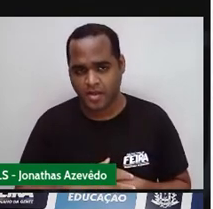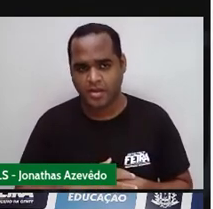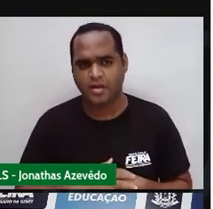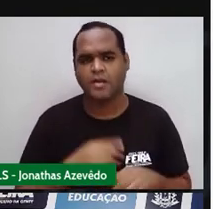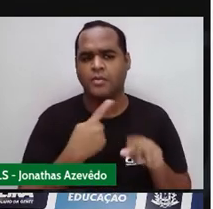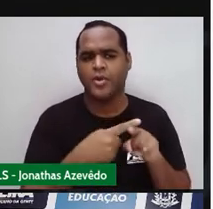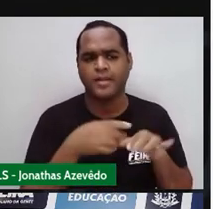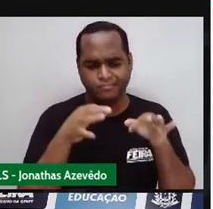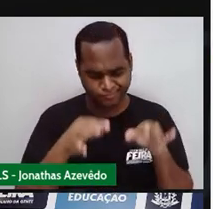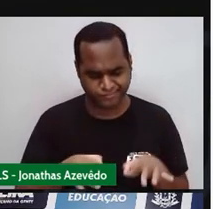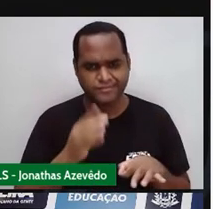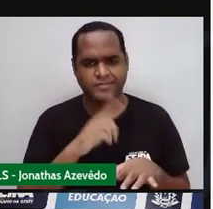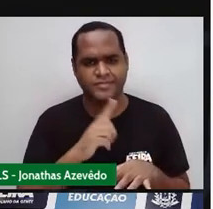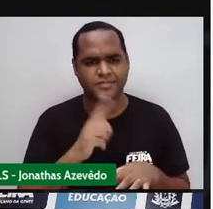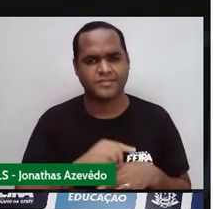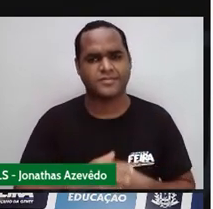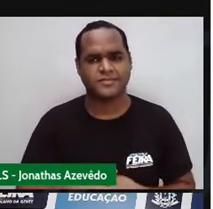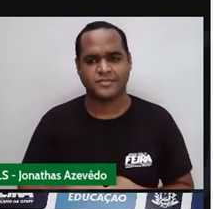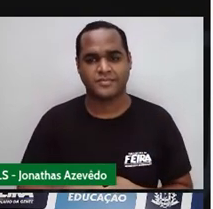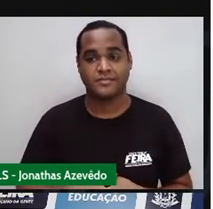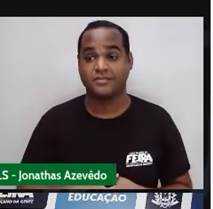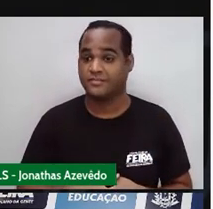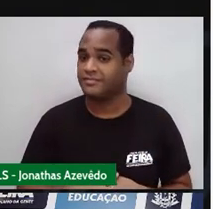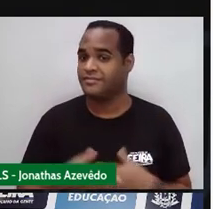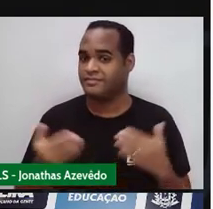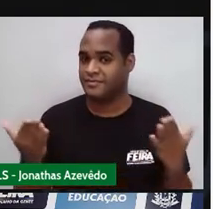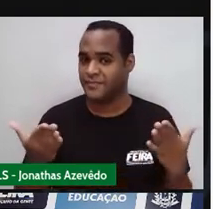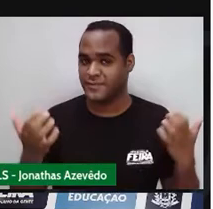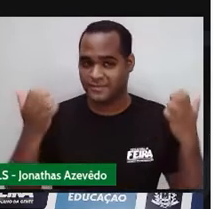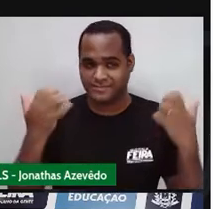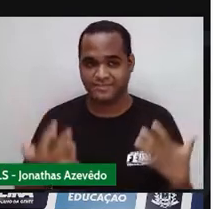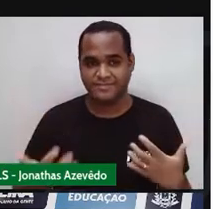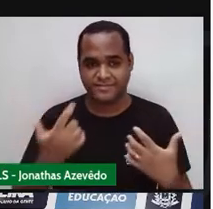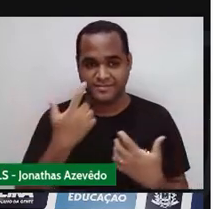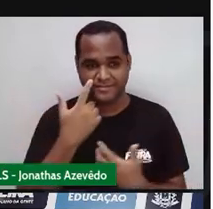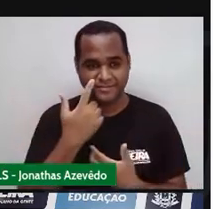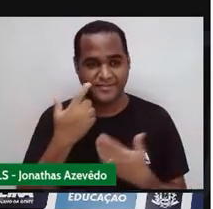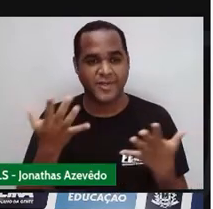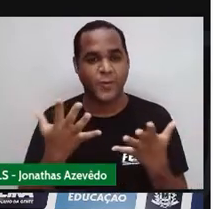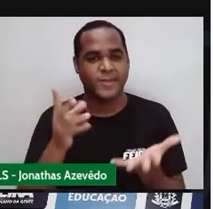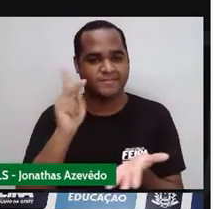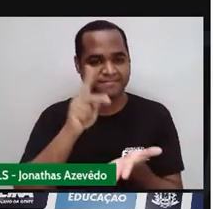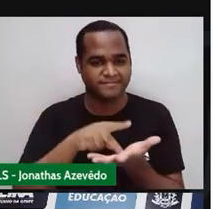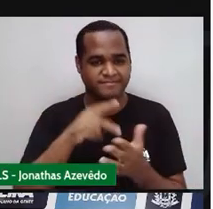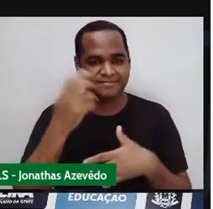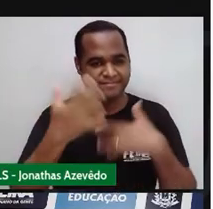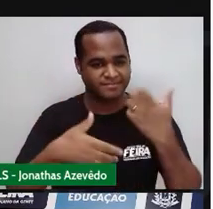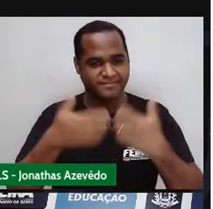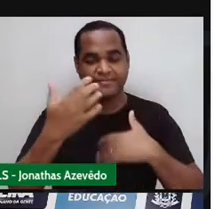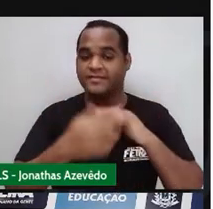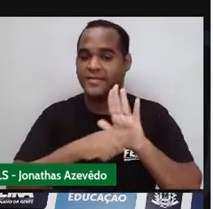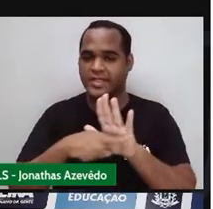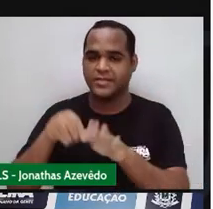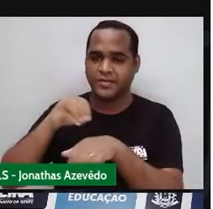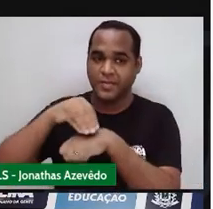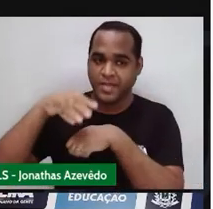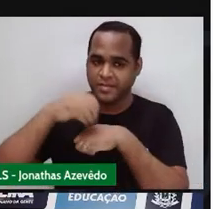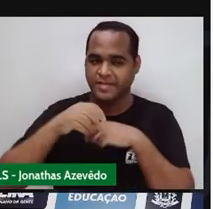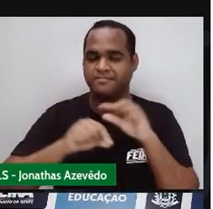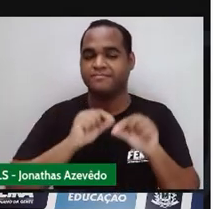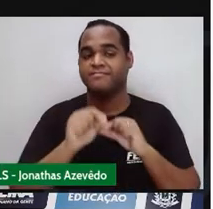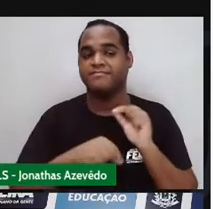dá certo É isso Que nós vamos Ver Aqui E agora Por que que isso funciona